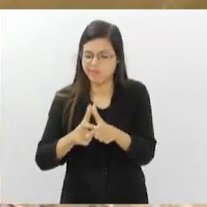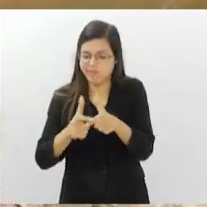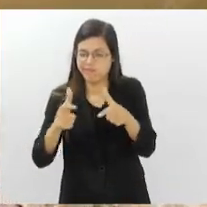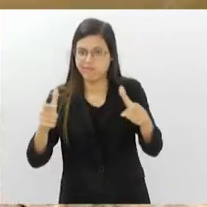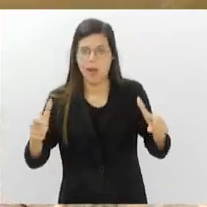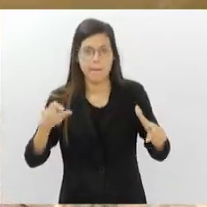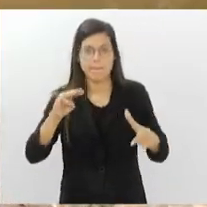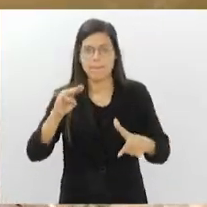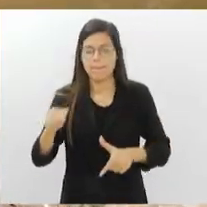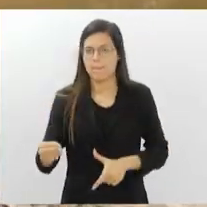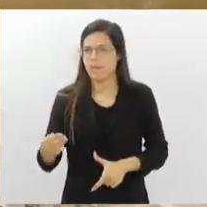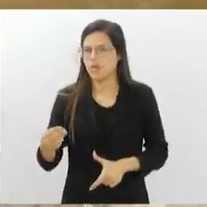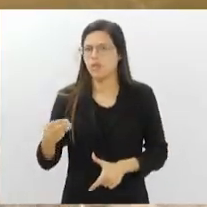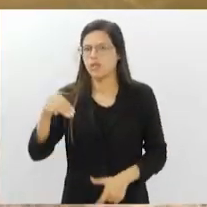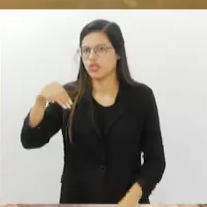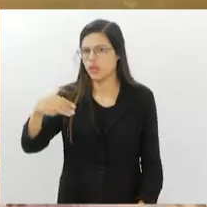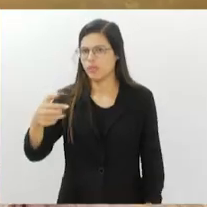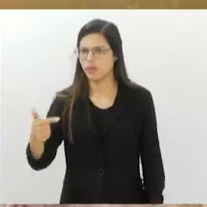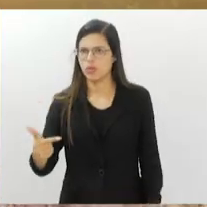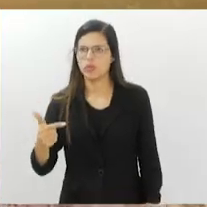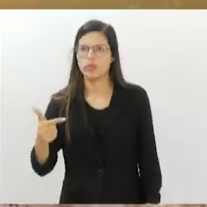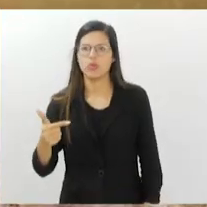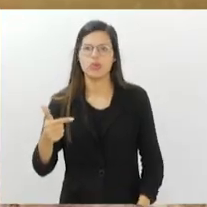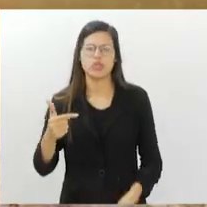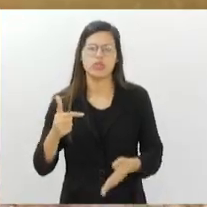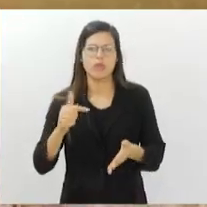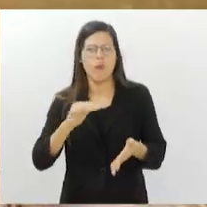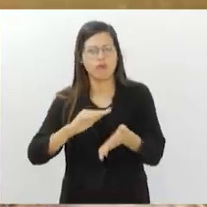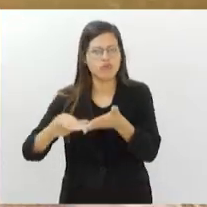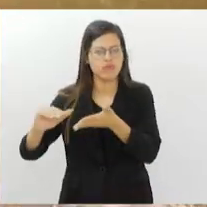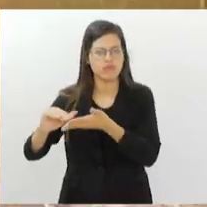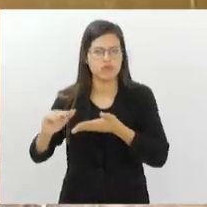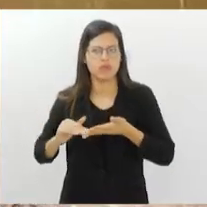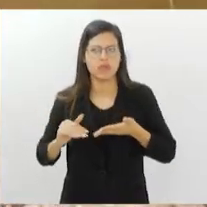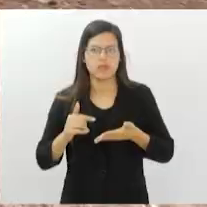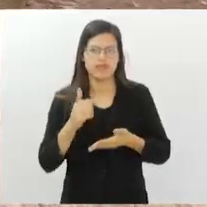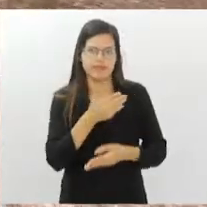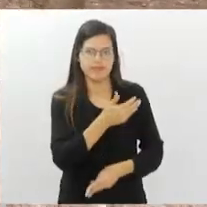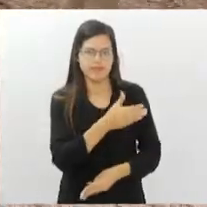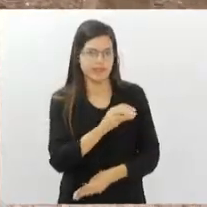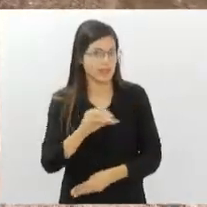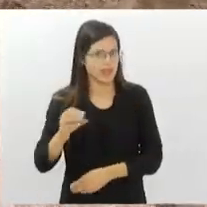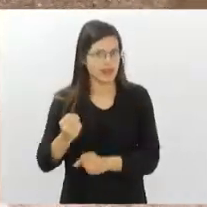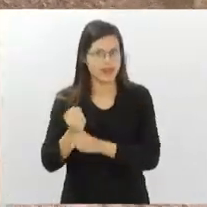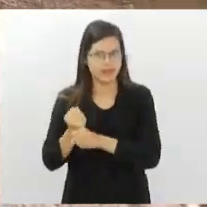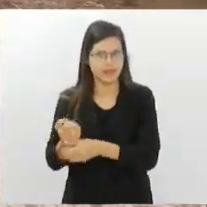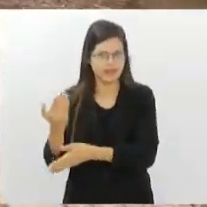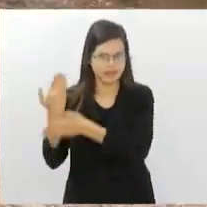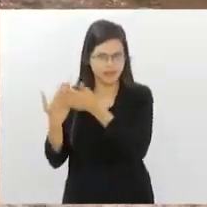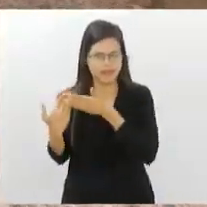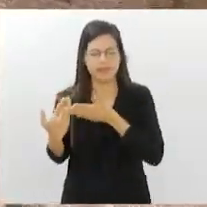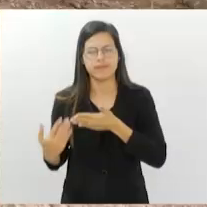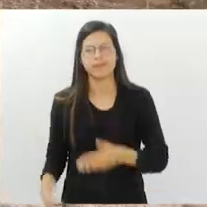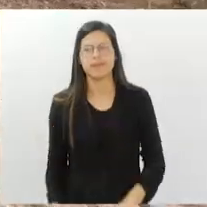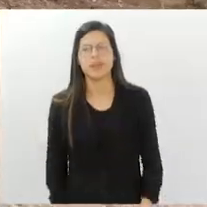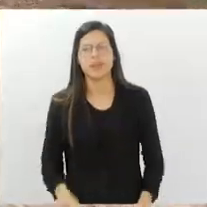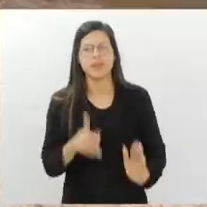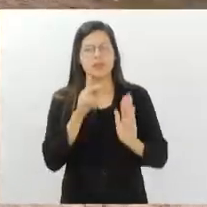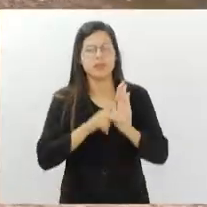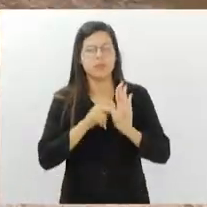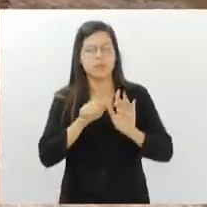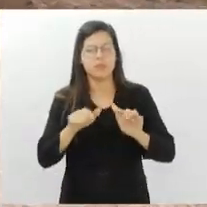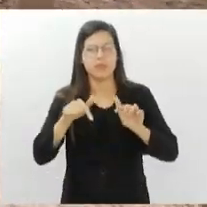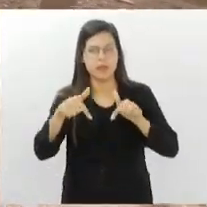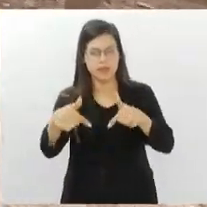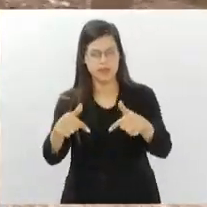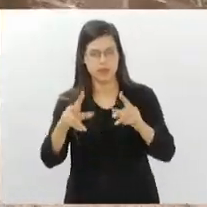quadrados que foram tomados dela nesses últimos 100 anos. O projeto, que faz parte de uma iniciativa mais